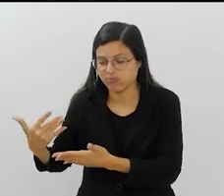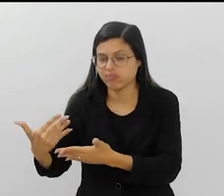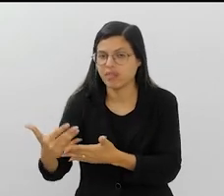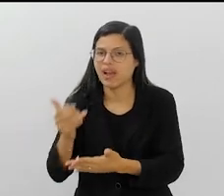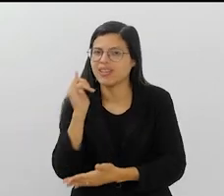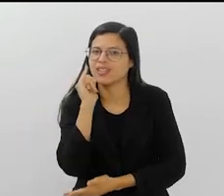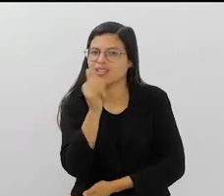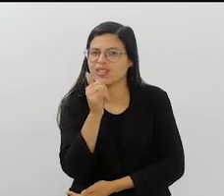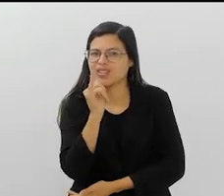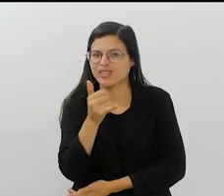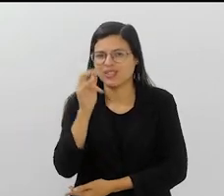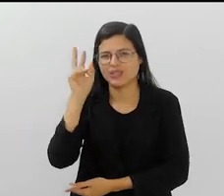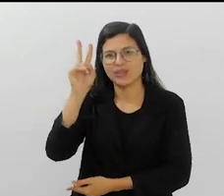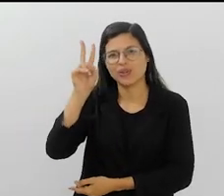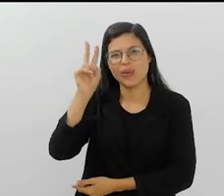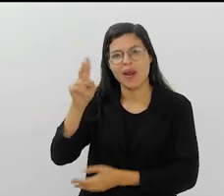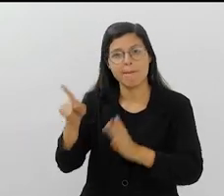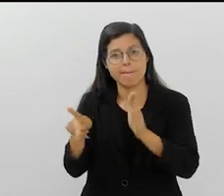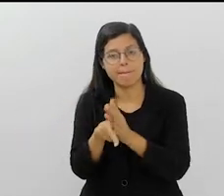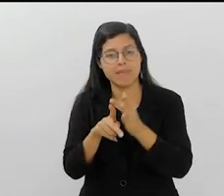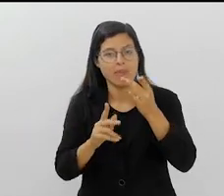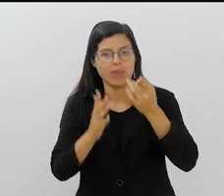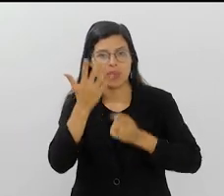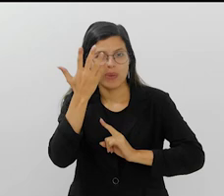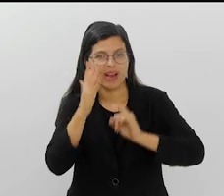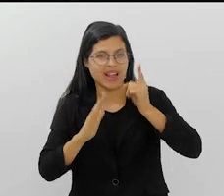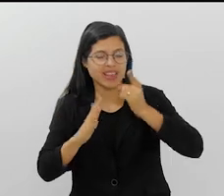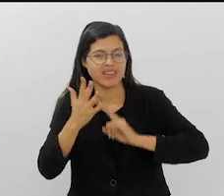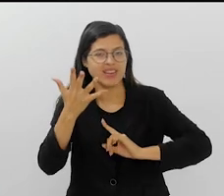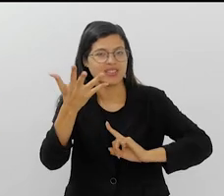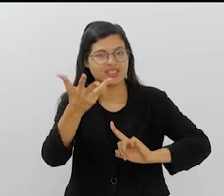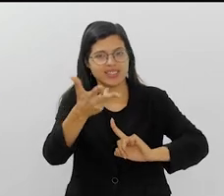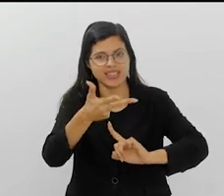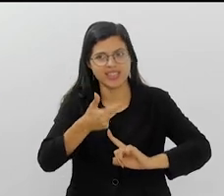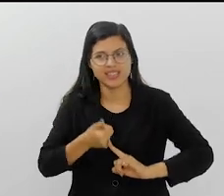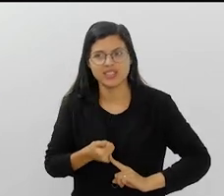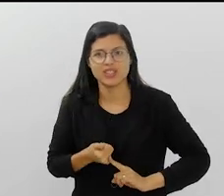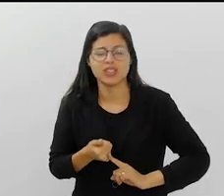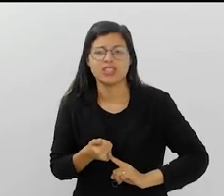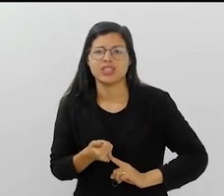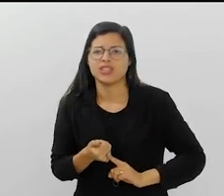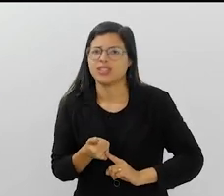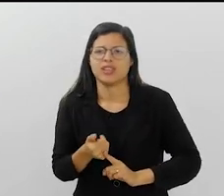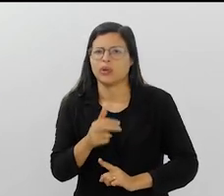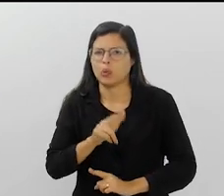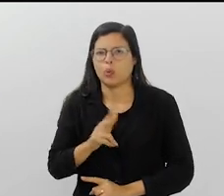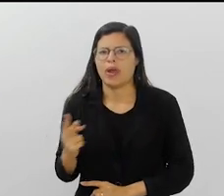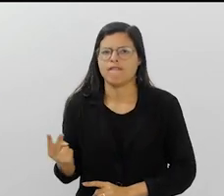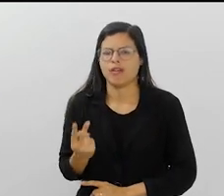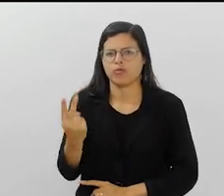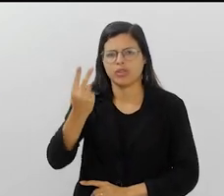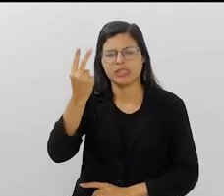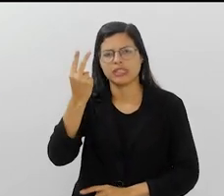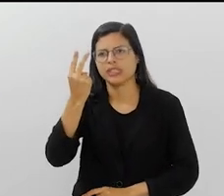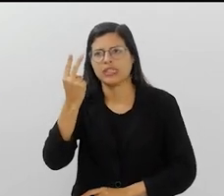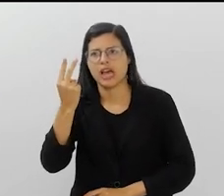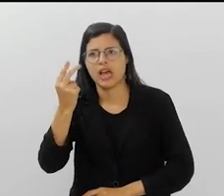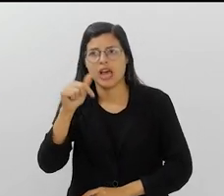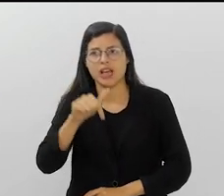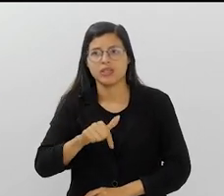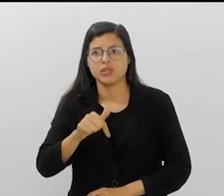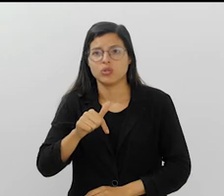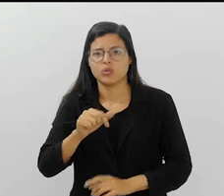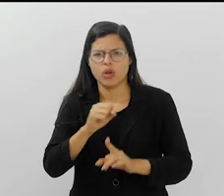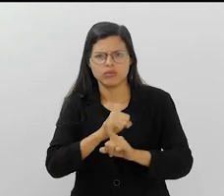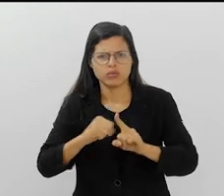contando histórias do carnaval, contando histórias que eu acho fascinantes, de artistas desvalorizados, subvalorizados, subestimados, muito